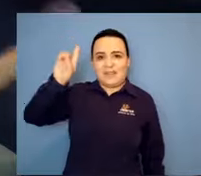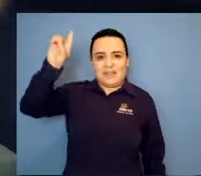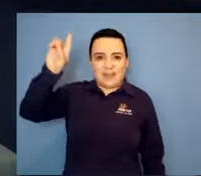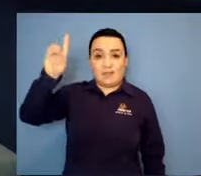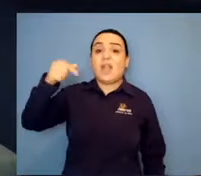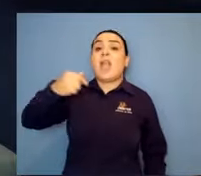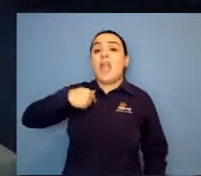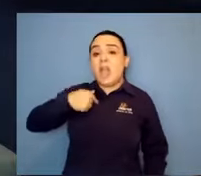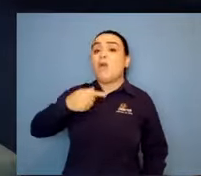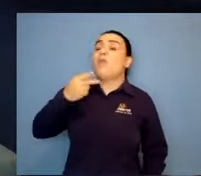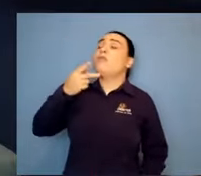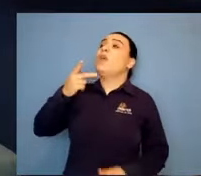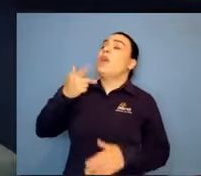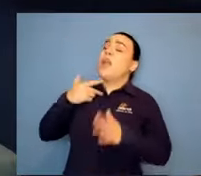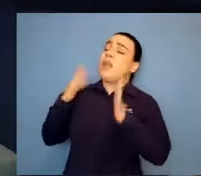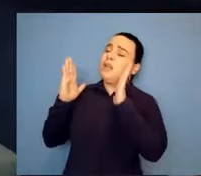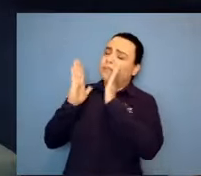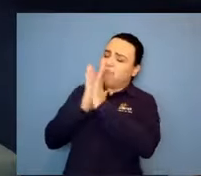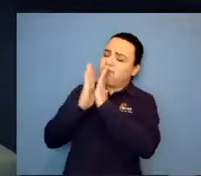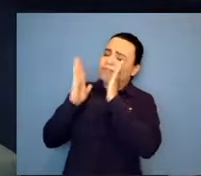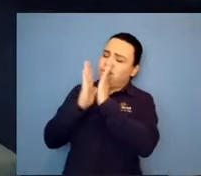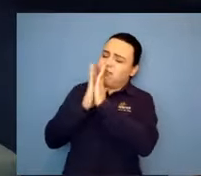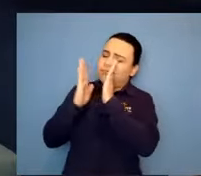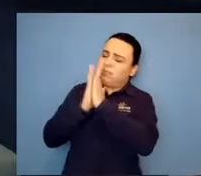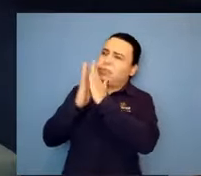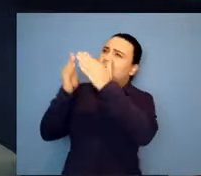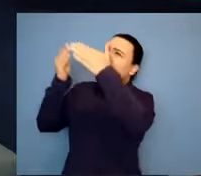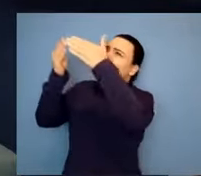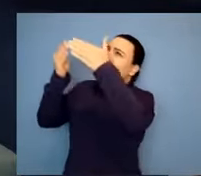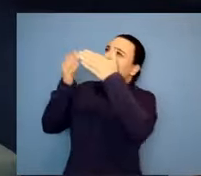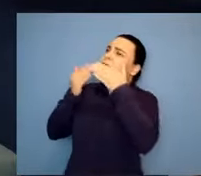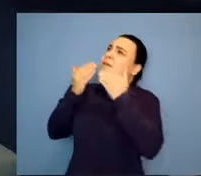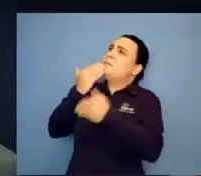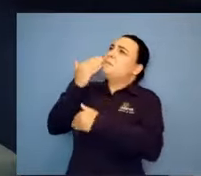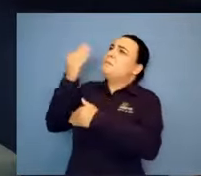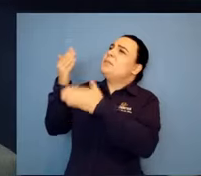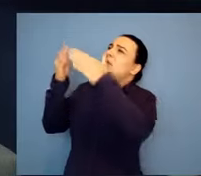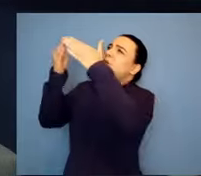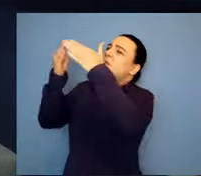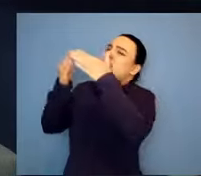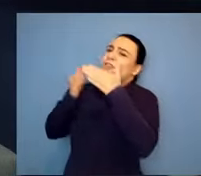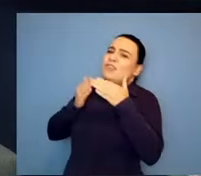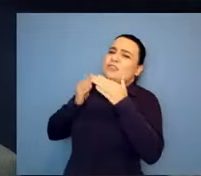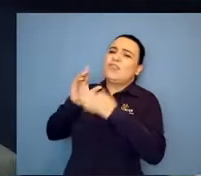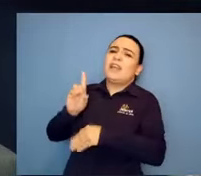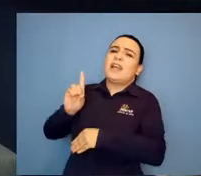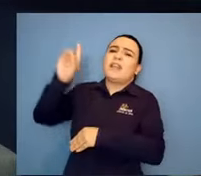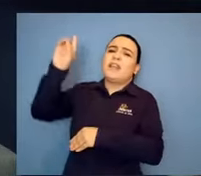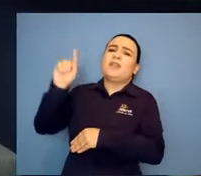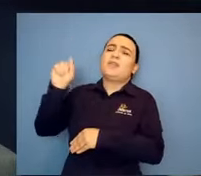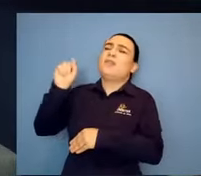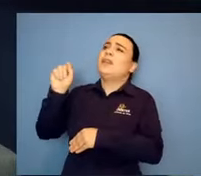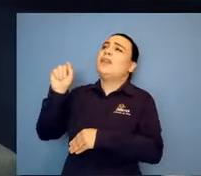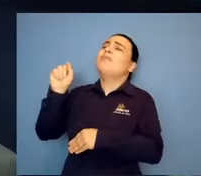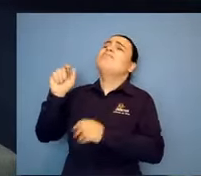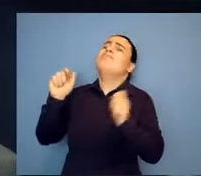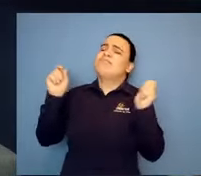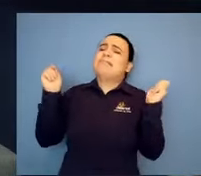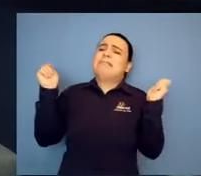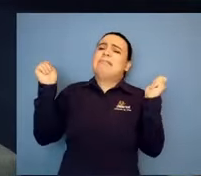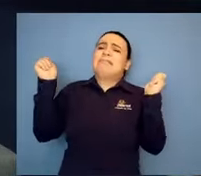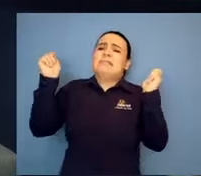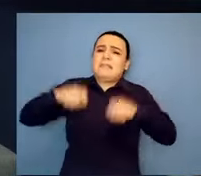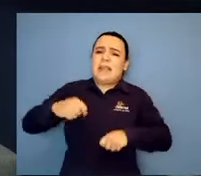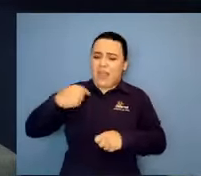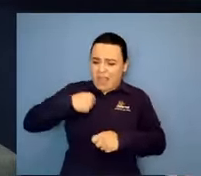administrativa, né? Não dá, né? Com tudo que você adquiriu, com a experiência, com a vivência,